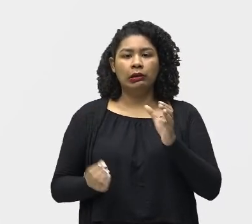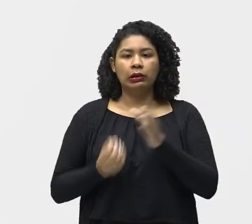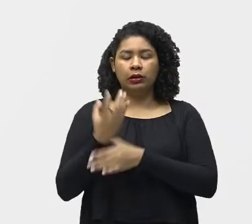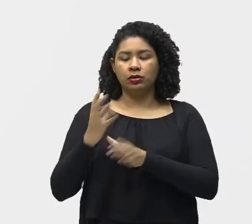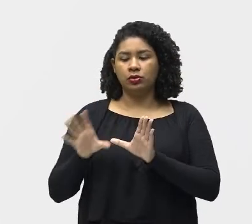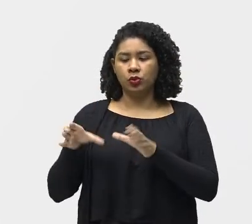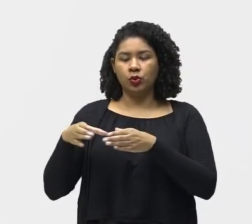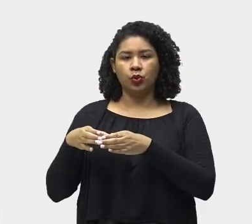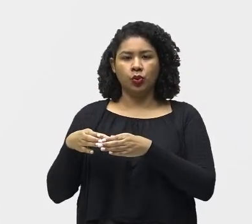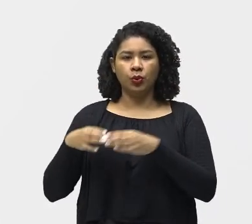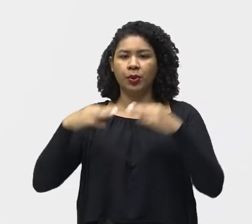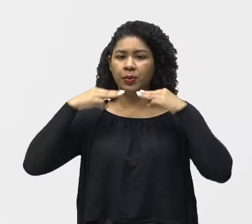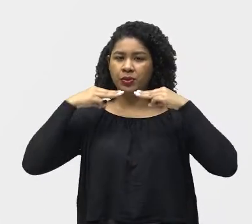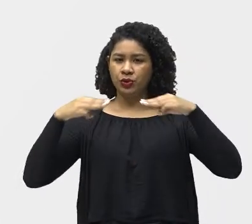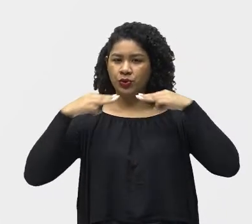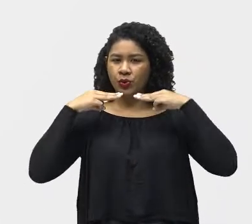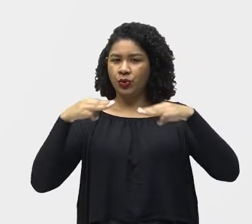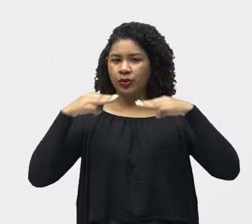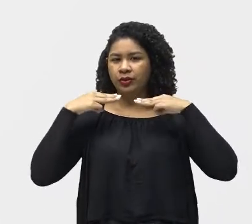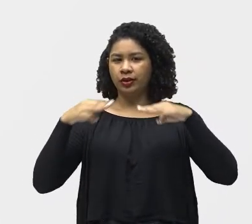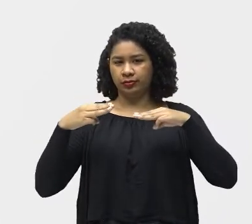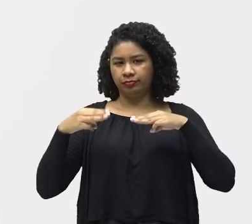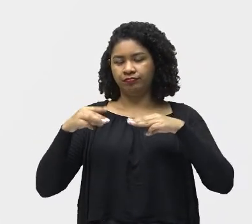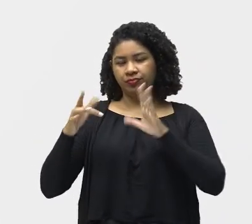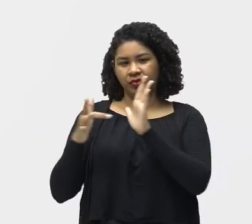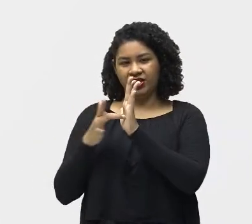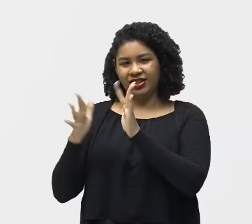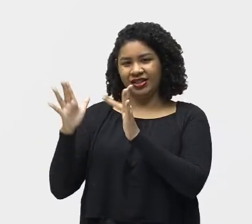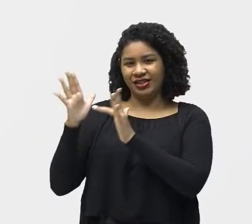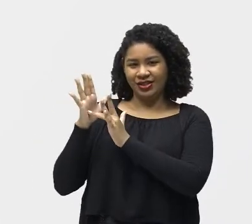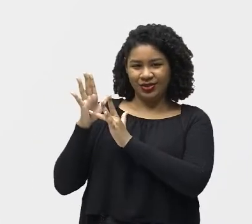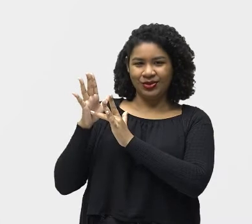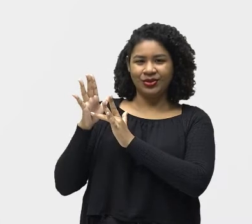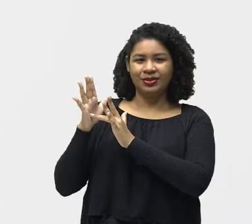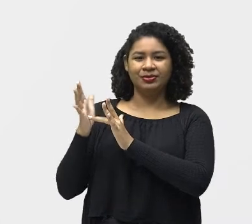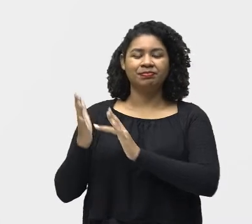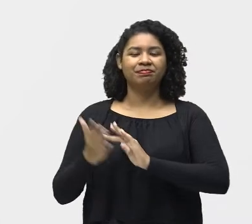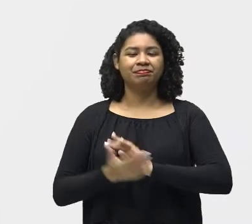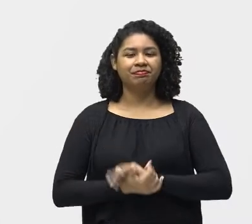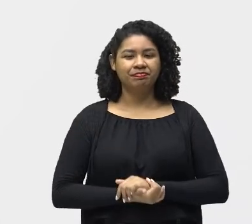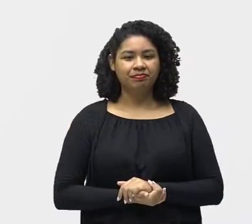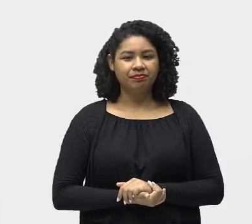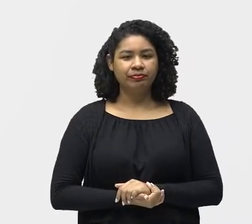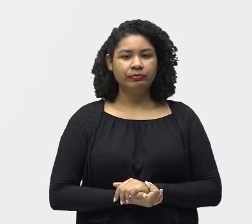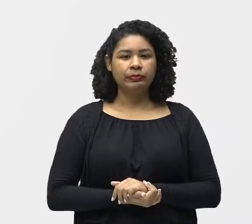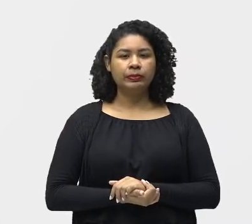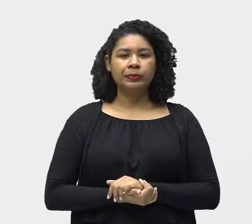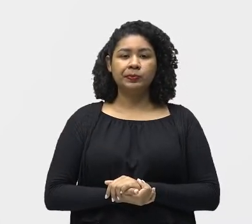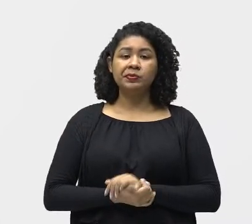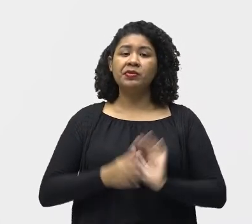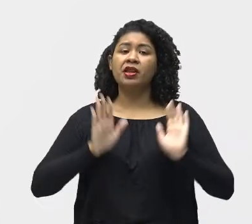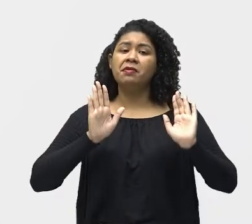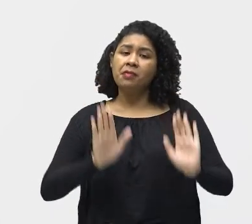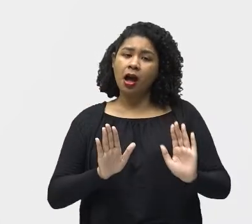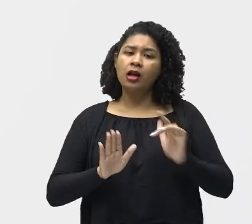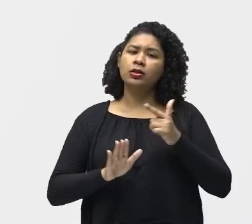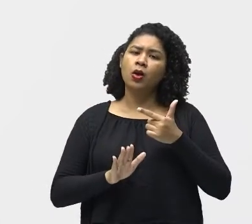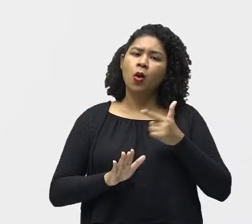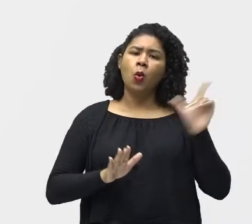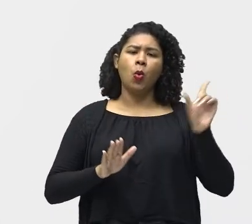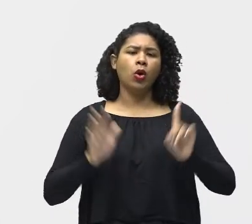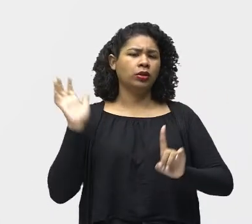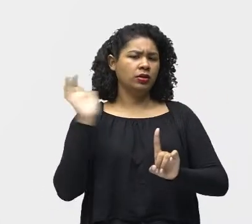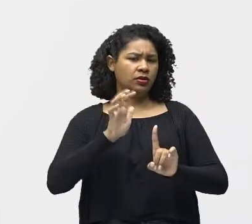companhias missionárias A exemplo Das companhias De Jesus No entanto Outros